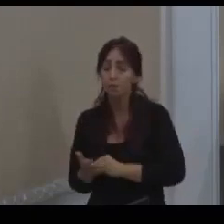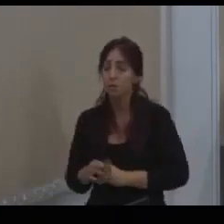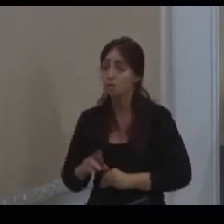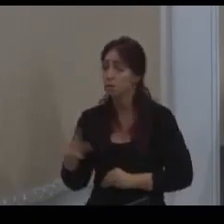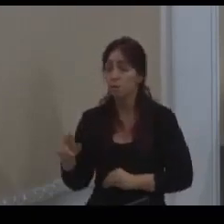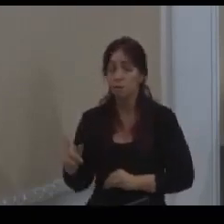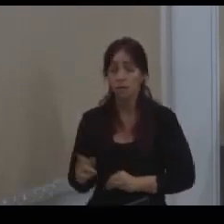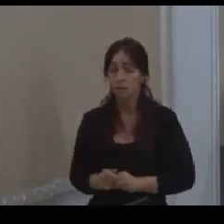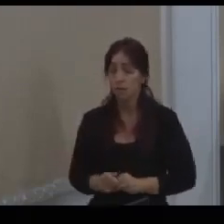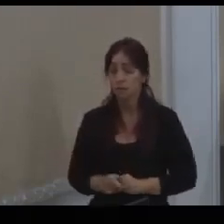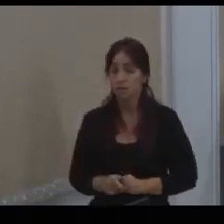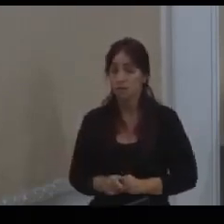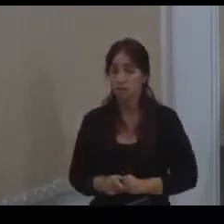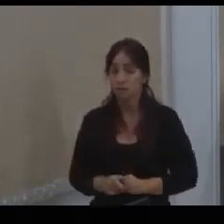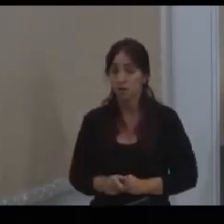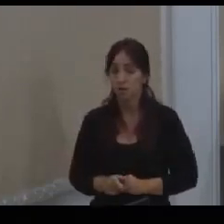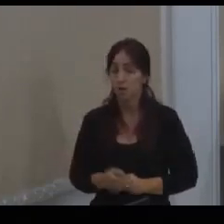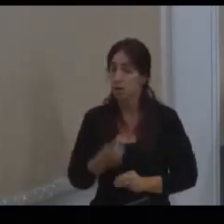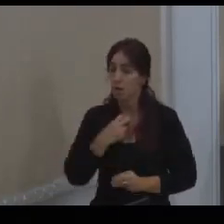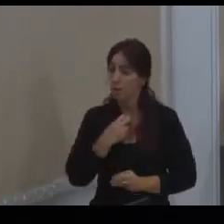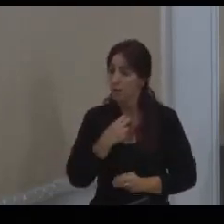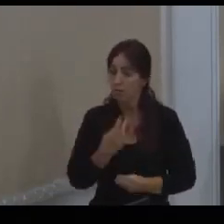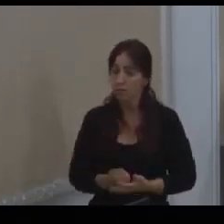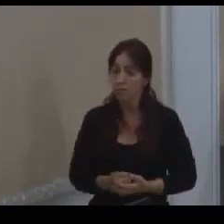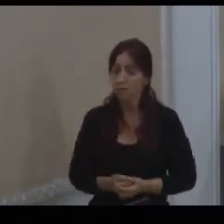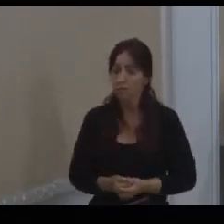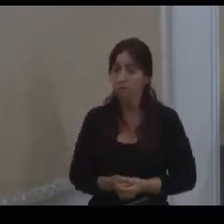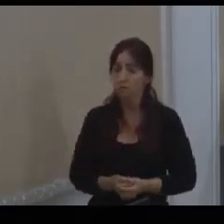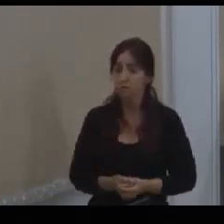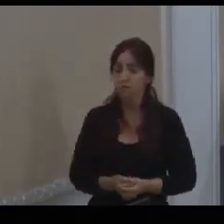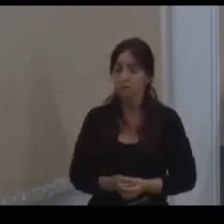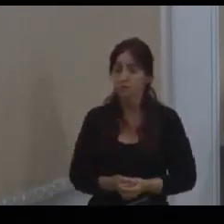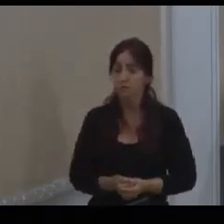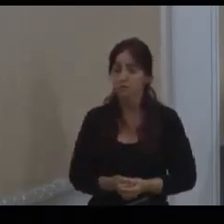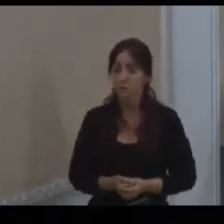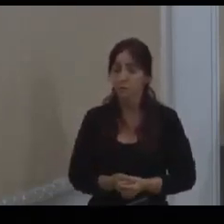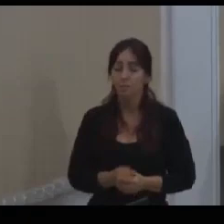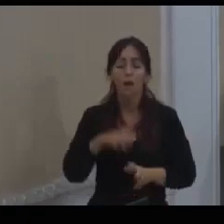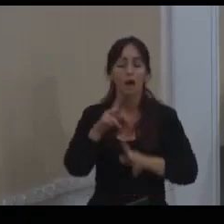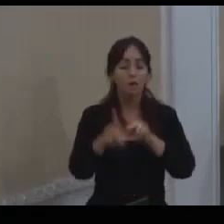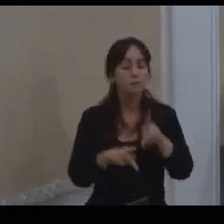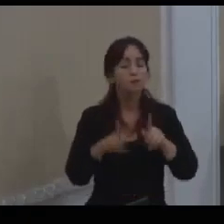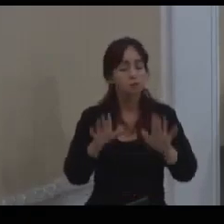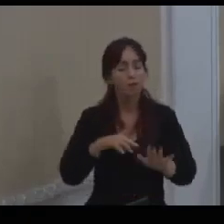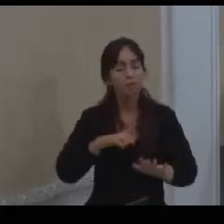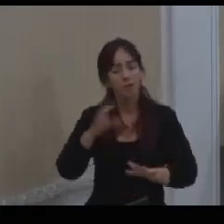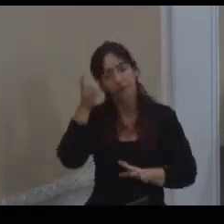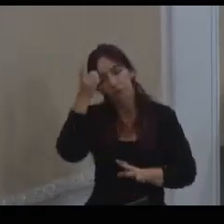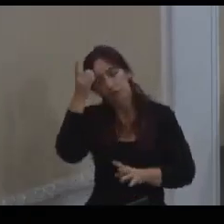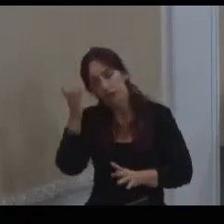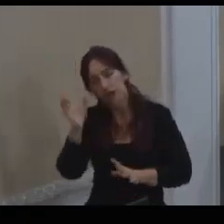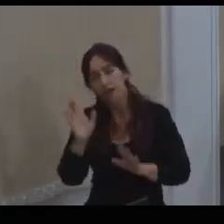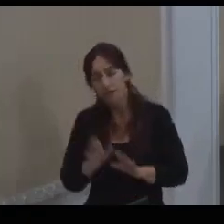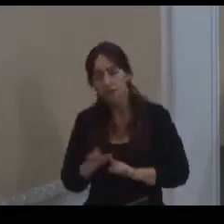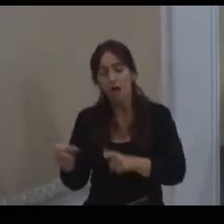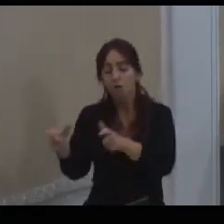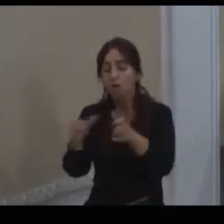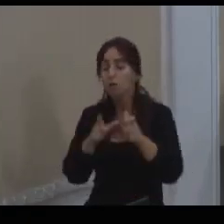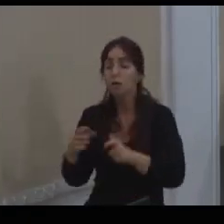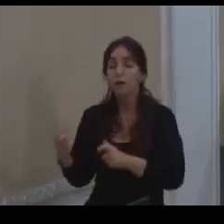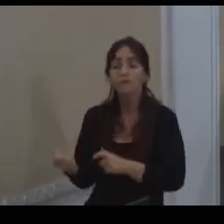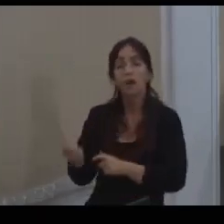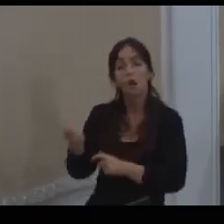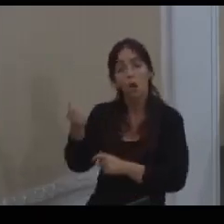não será permitido isso isso eu posso falar para o senhor muita gente já teve essa ideia inclusive com terrenos valiosos tipo